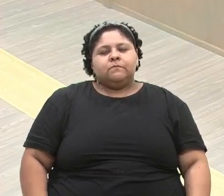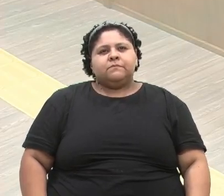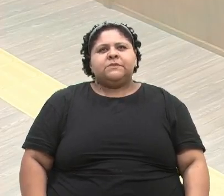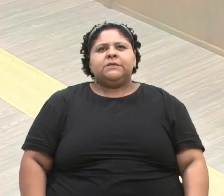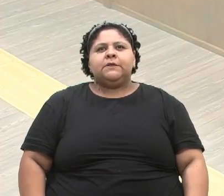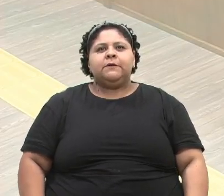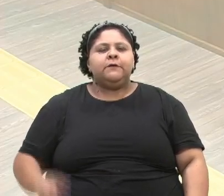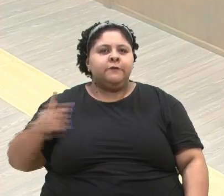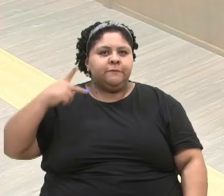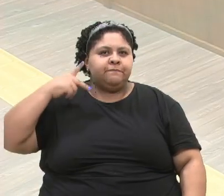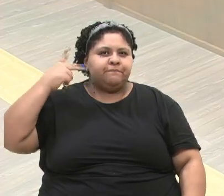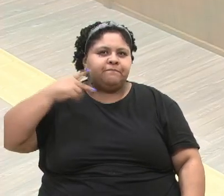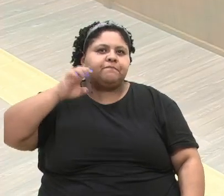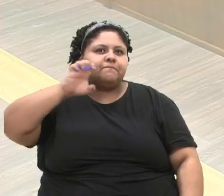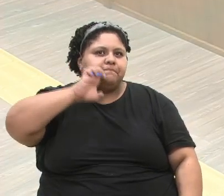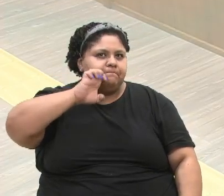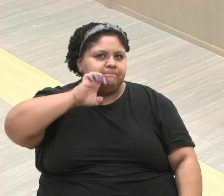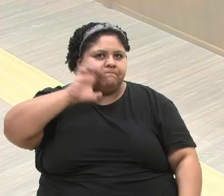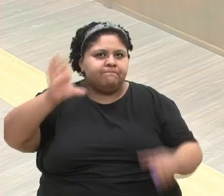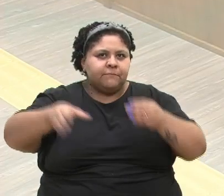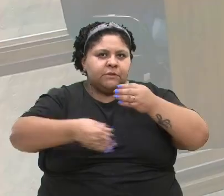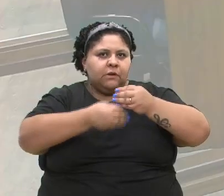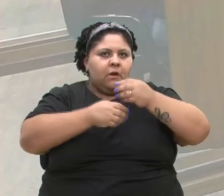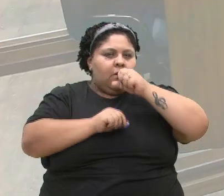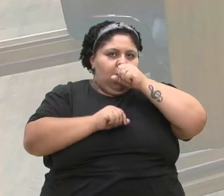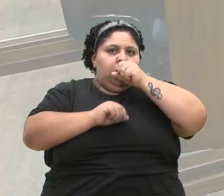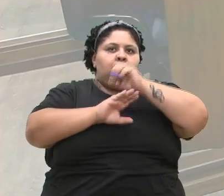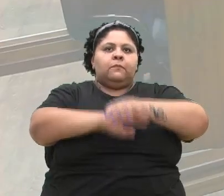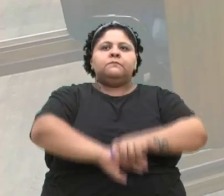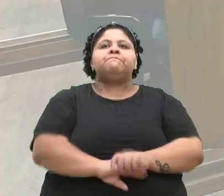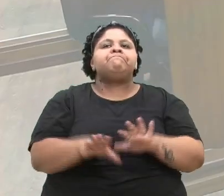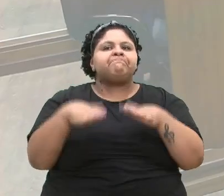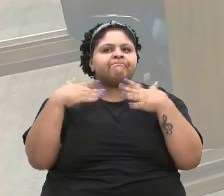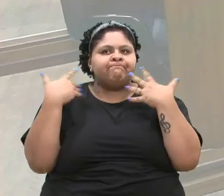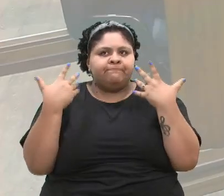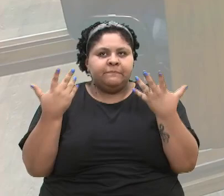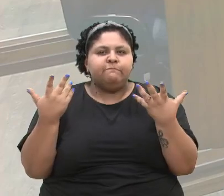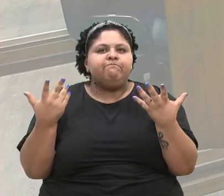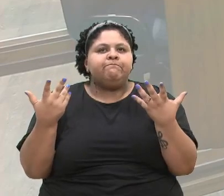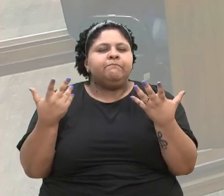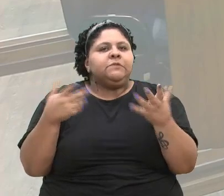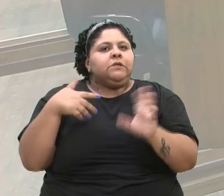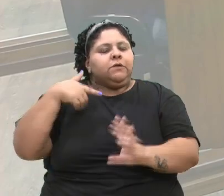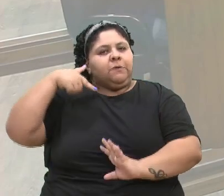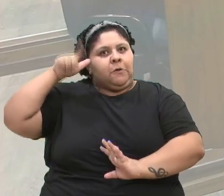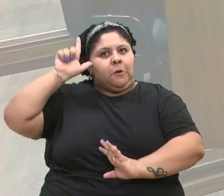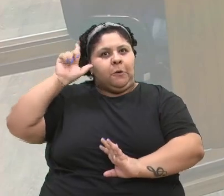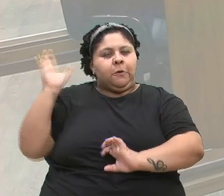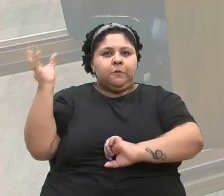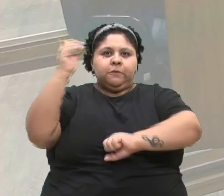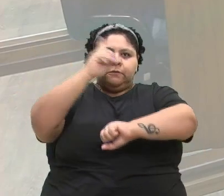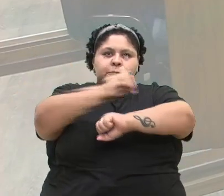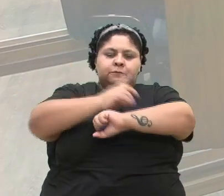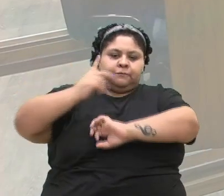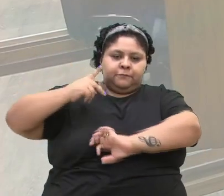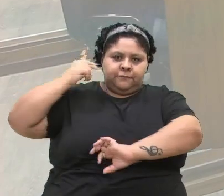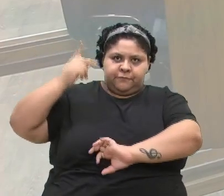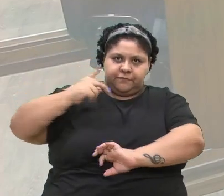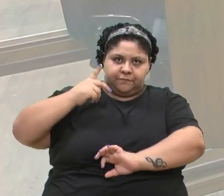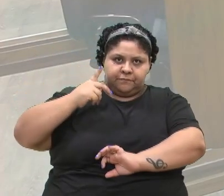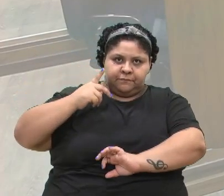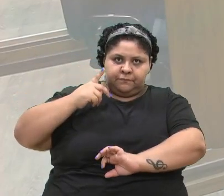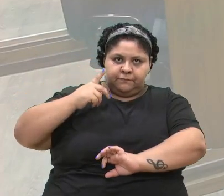Estela, por favor, de gentileza. Então, vereador Adam, ontem, no dia de ontem, o vereador Lucas